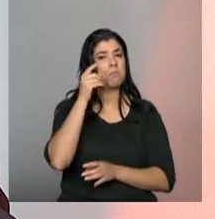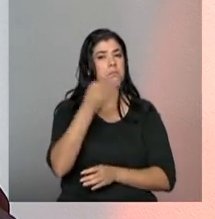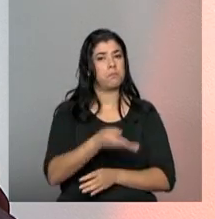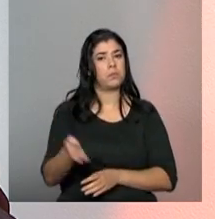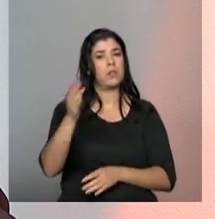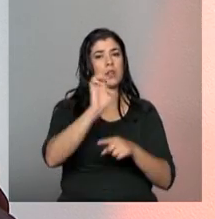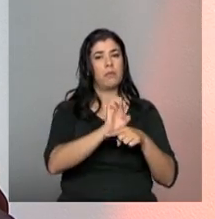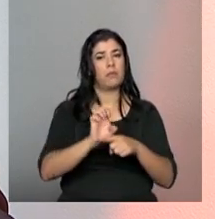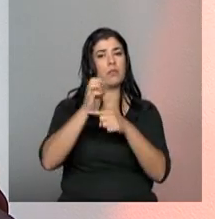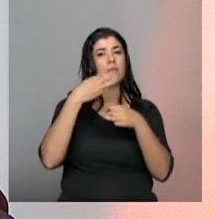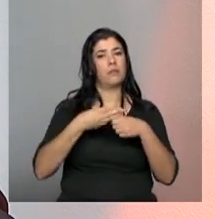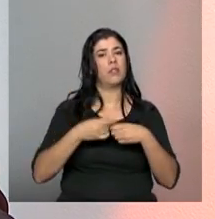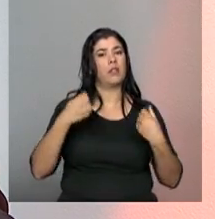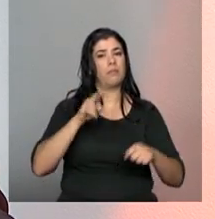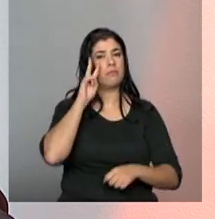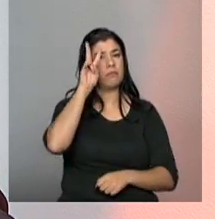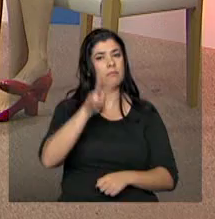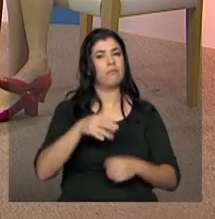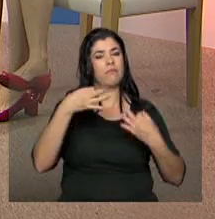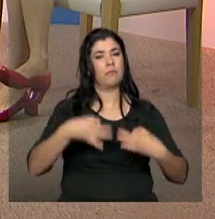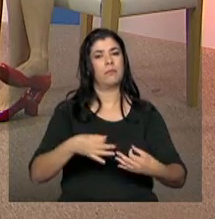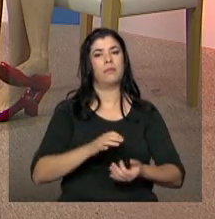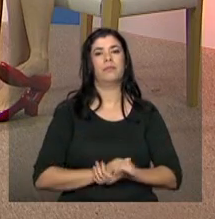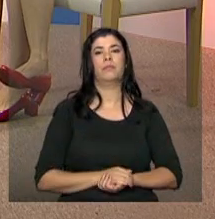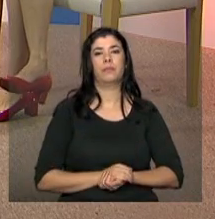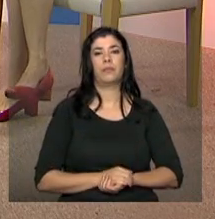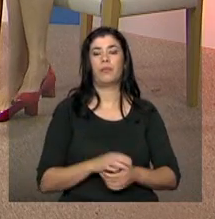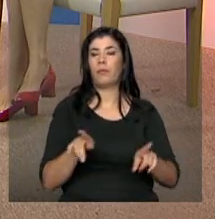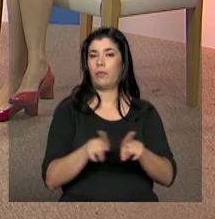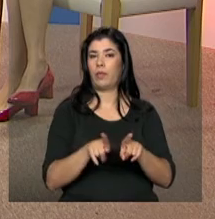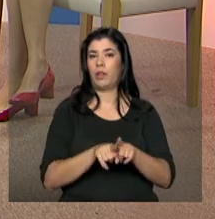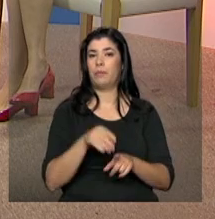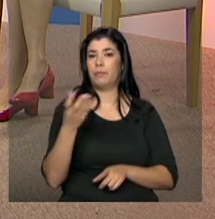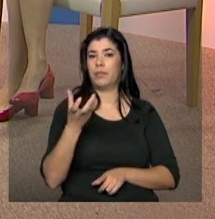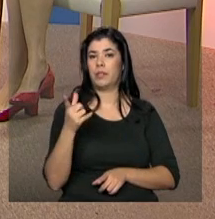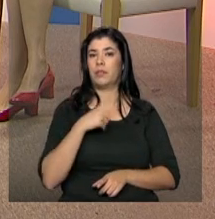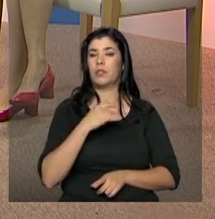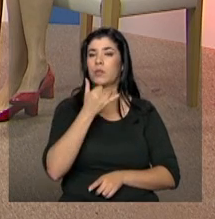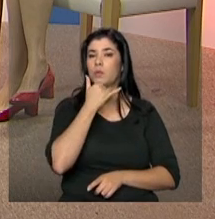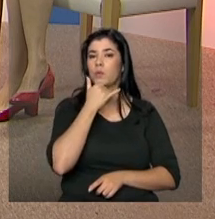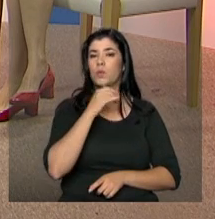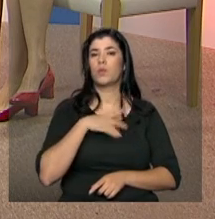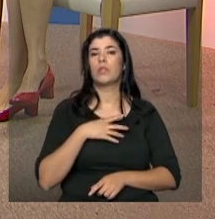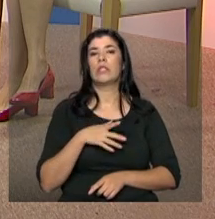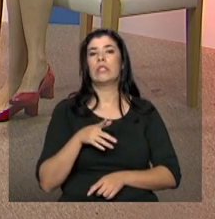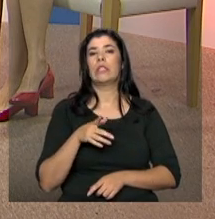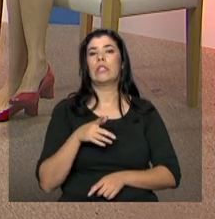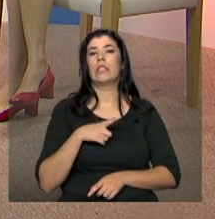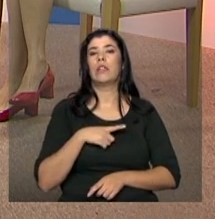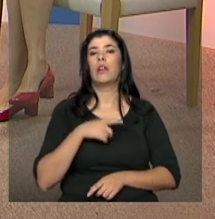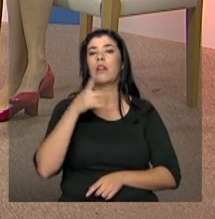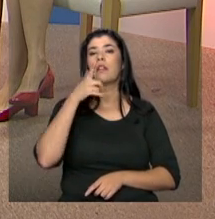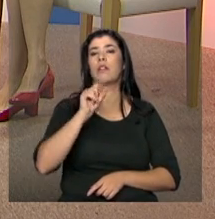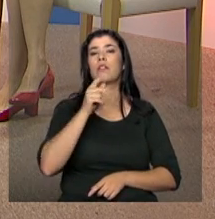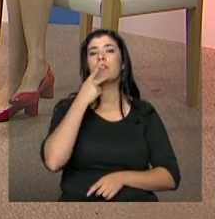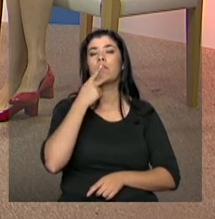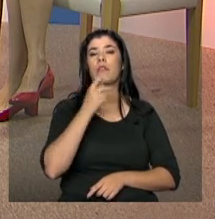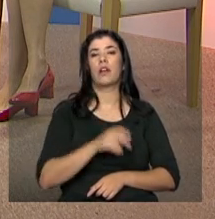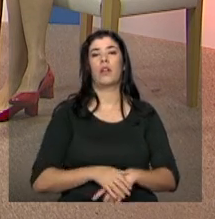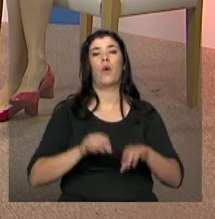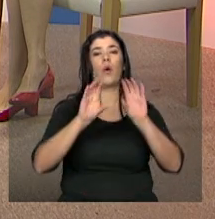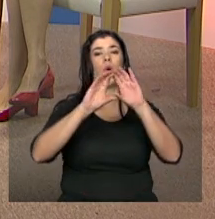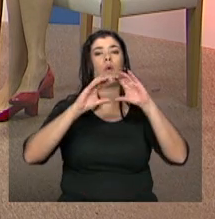pelos estados e municípios. Lilian, eu gostaria também aqui de fazer em tempo uma correção de quando a gente diz conferências